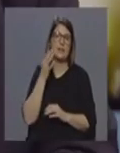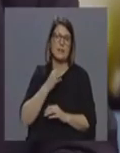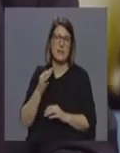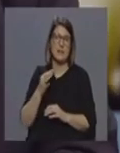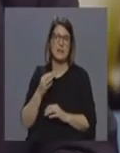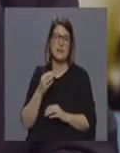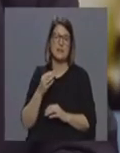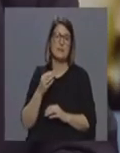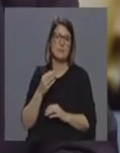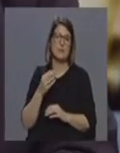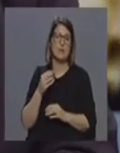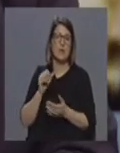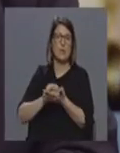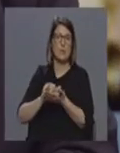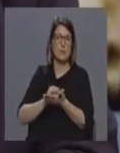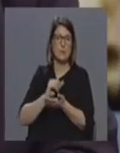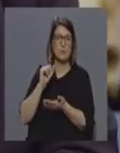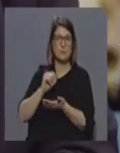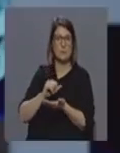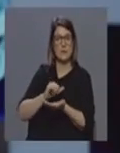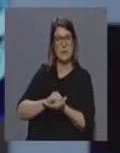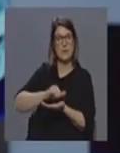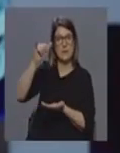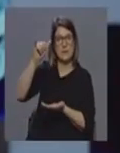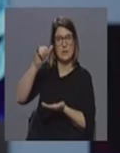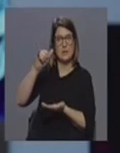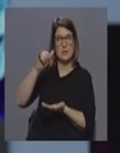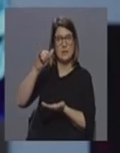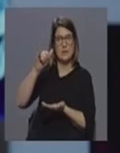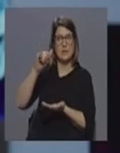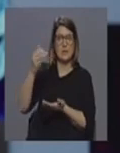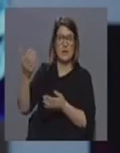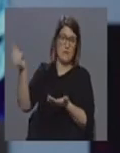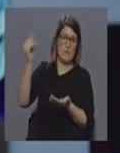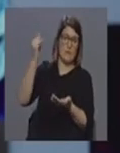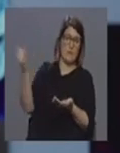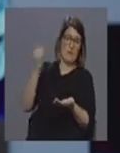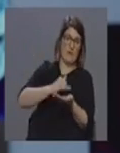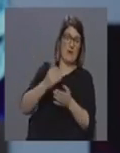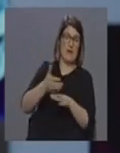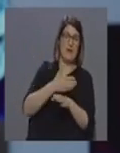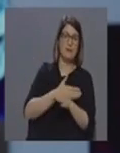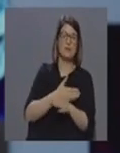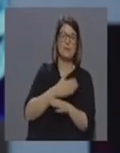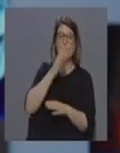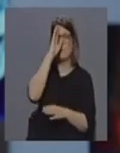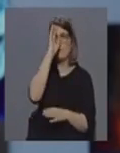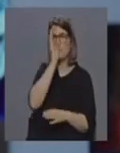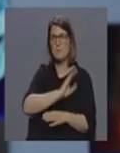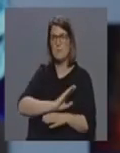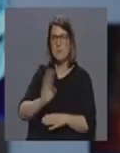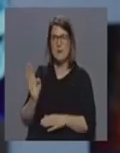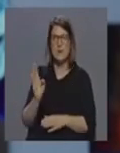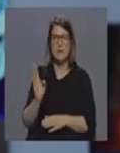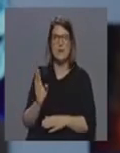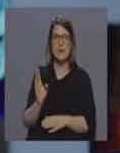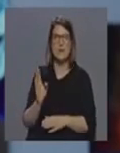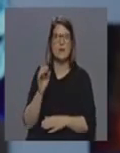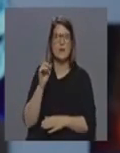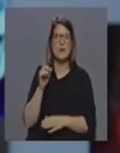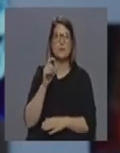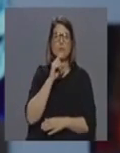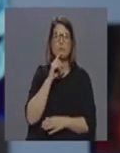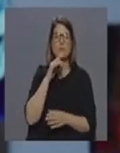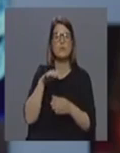nomeadamente no aeroporto de origem antes de virem para cá eles soubessem quais é que eram entanto digamos que possíveis